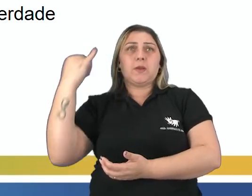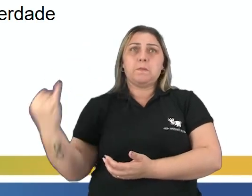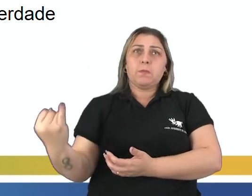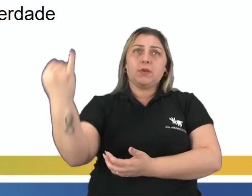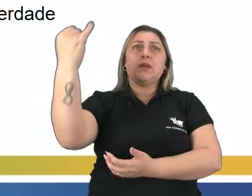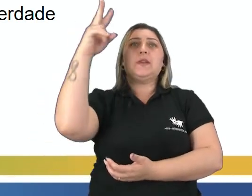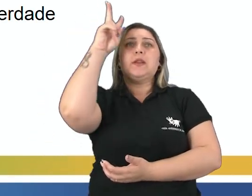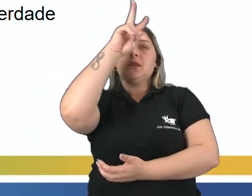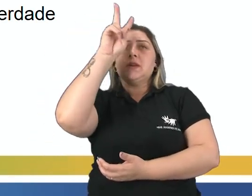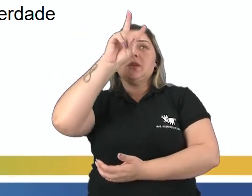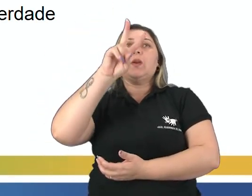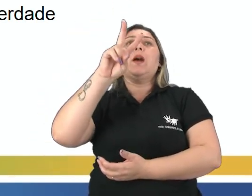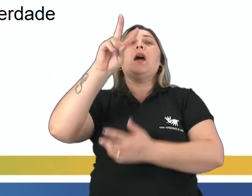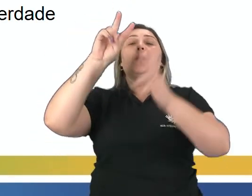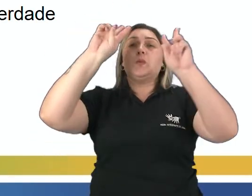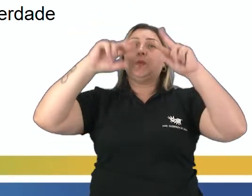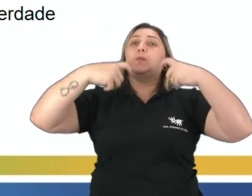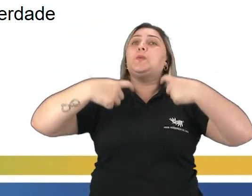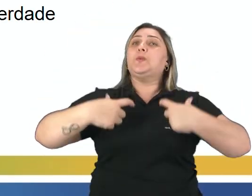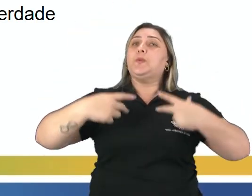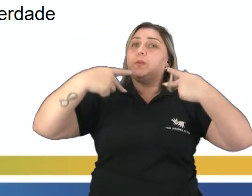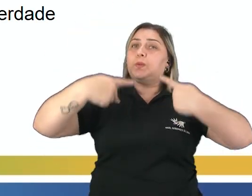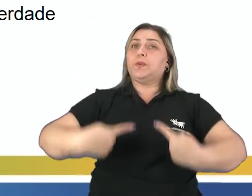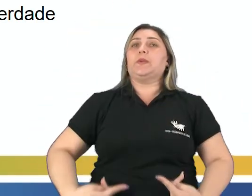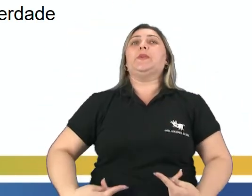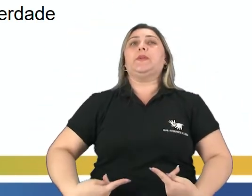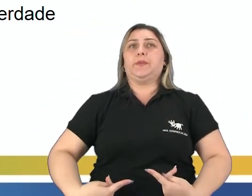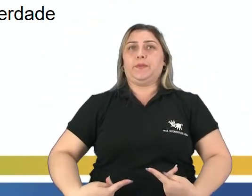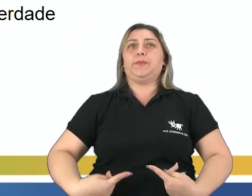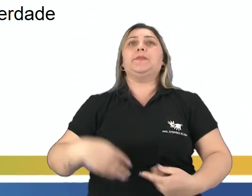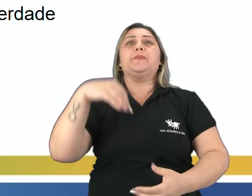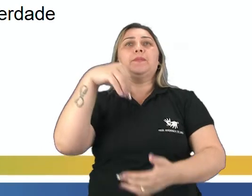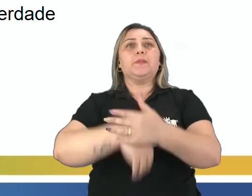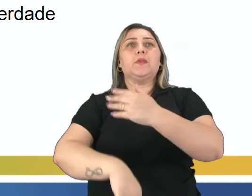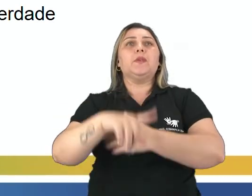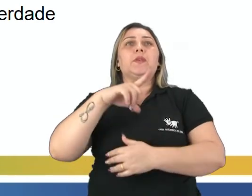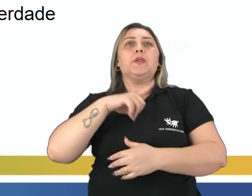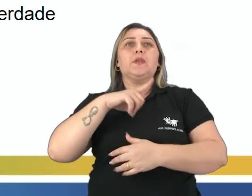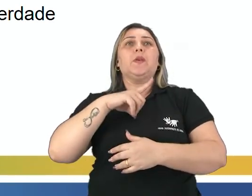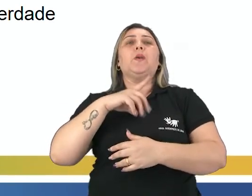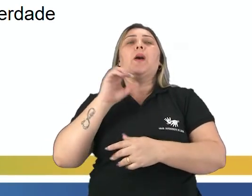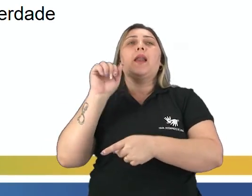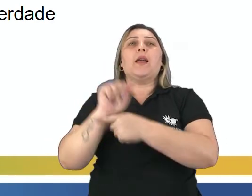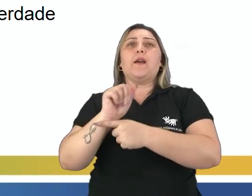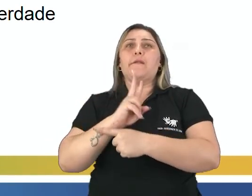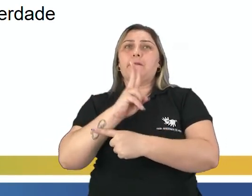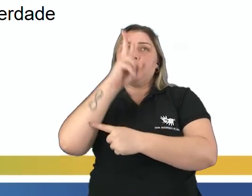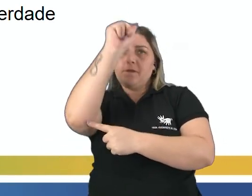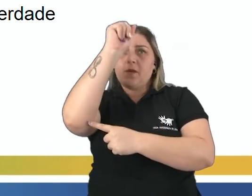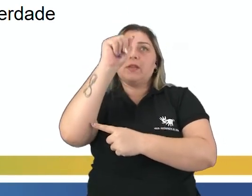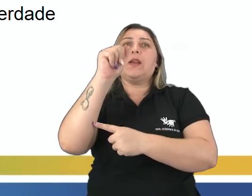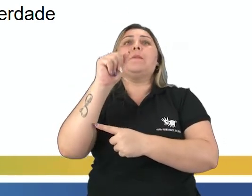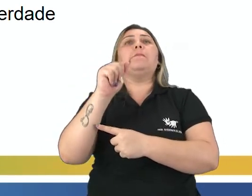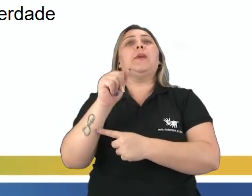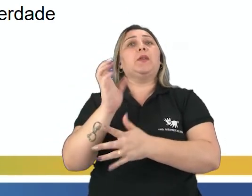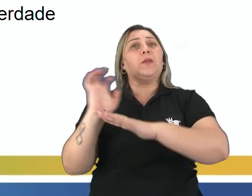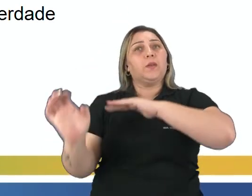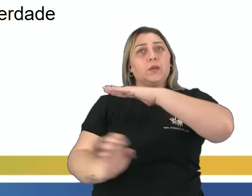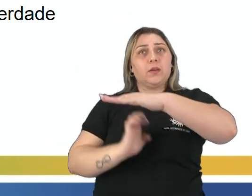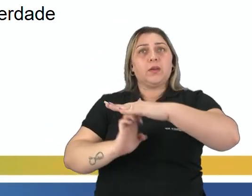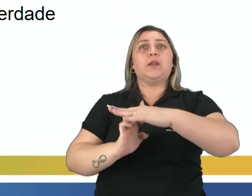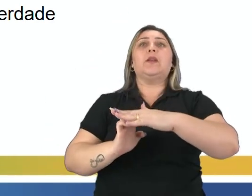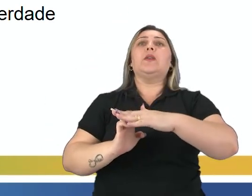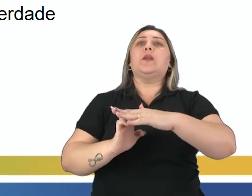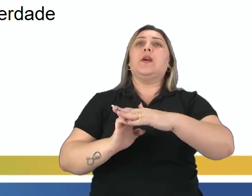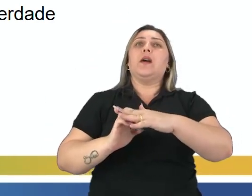importantíssimos na história da humanidade. Dentre esses, podemos destacar, letra A, A, o fortalecimento do